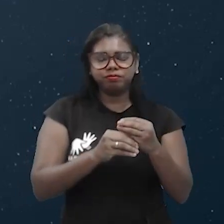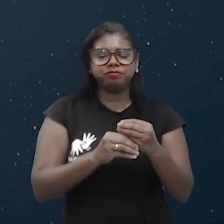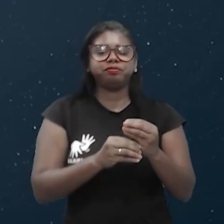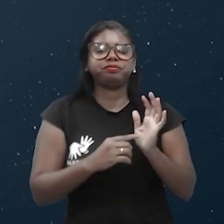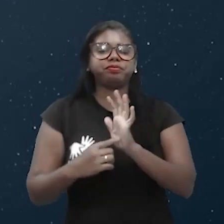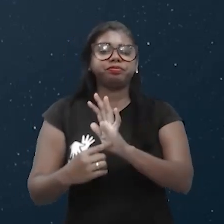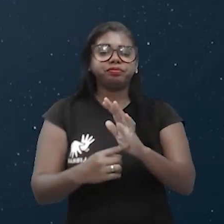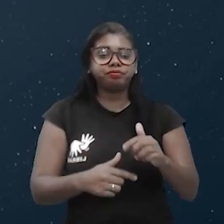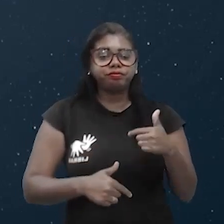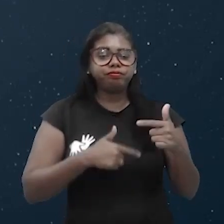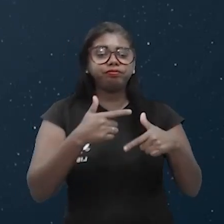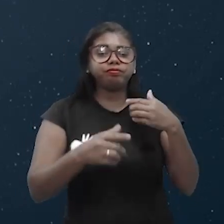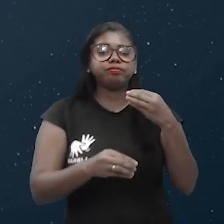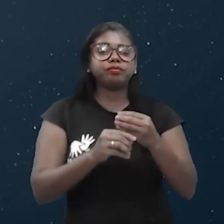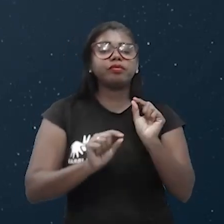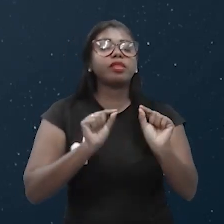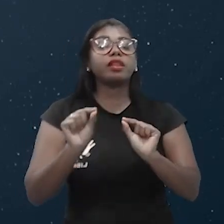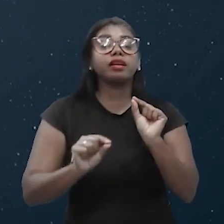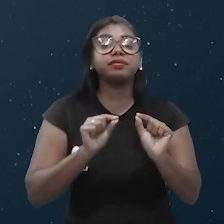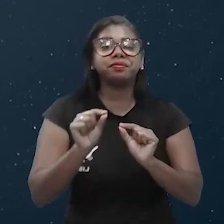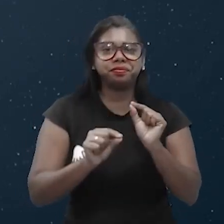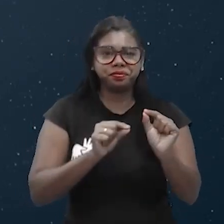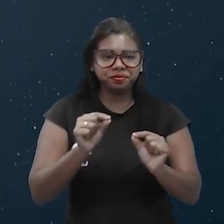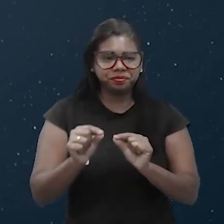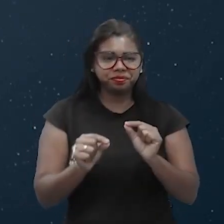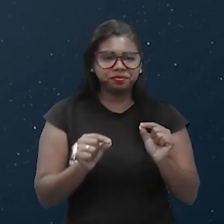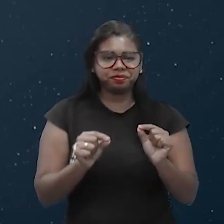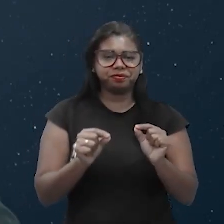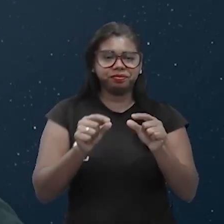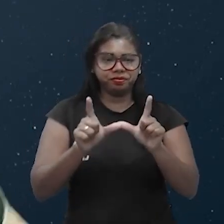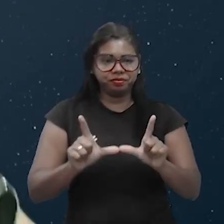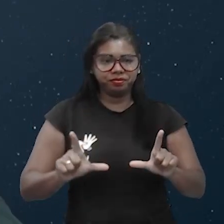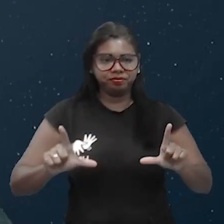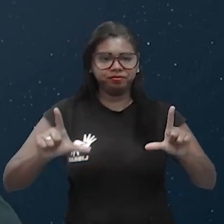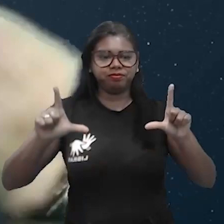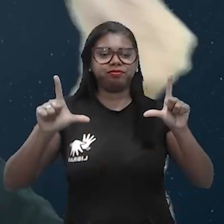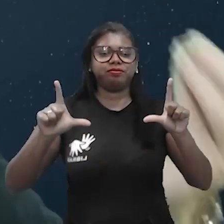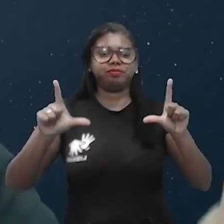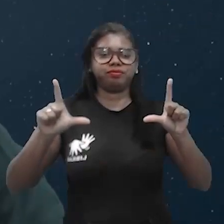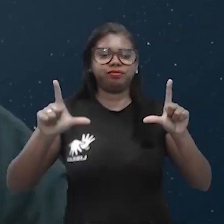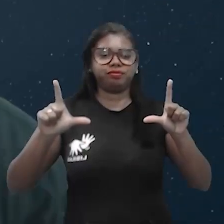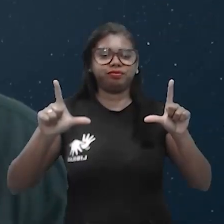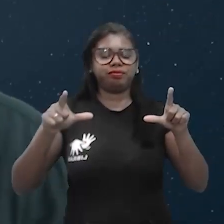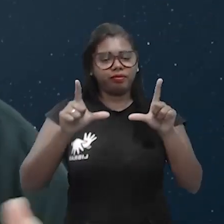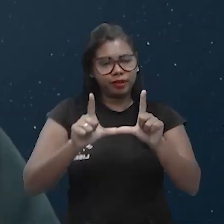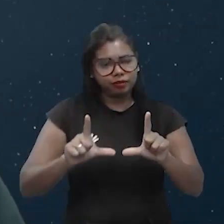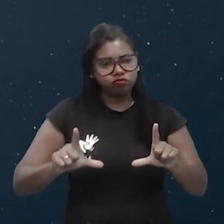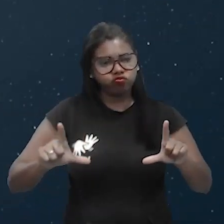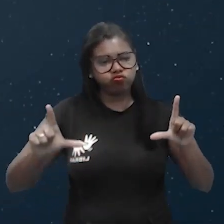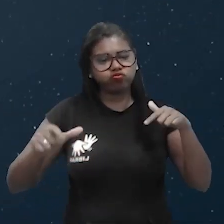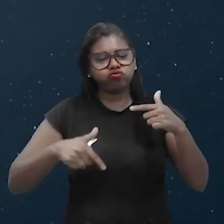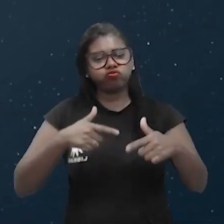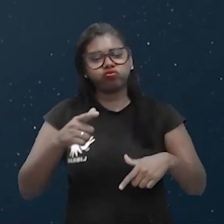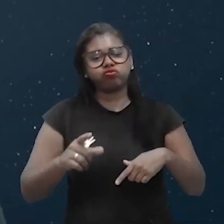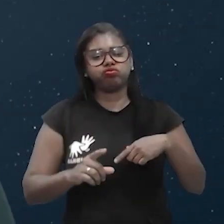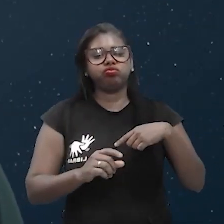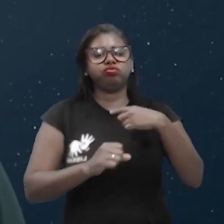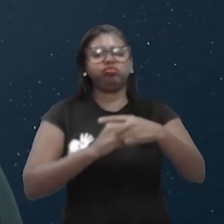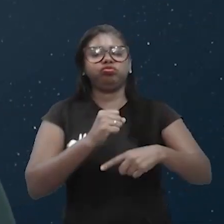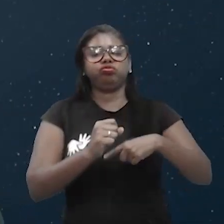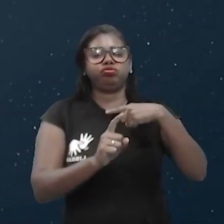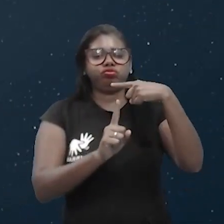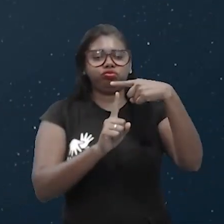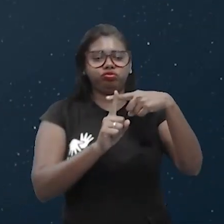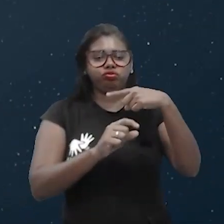está associado ao quê? A expansão do volume, ou seja, houve um aumento do volume, trabalho positivo. Houve uma redução do